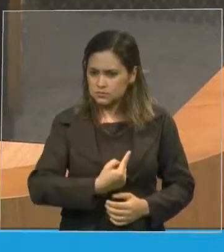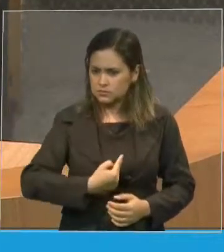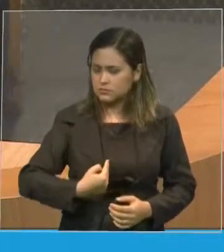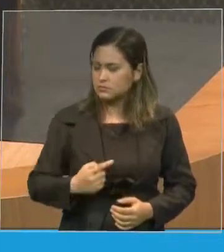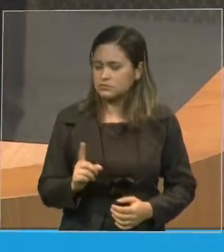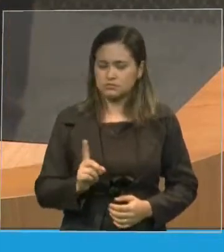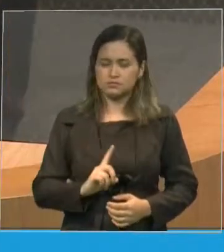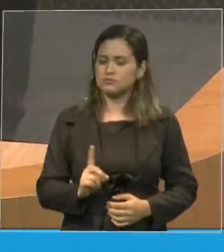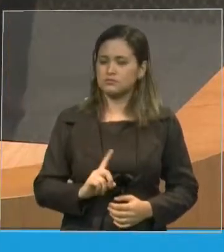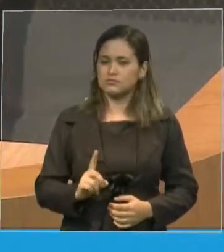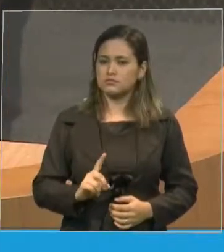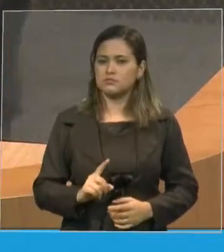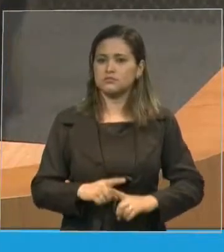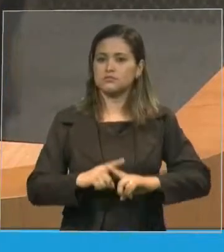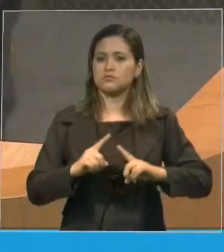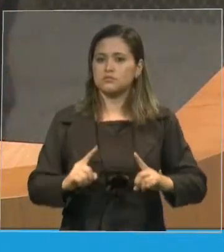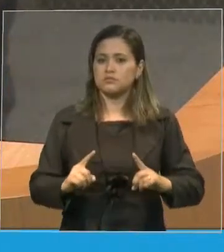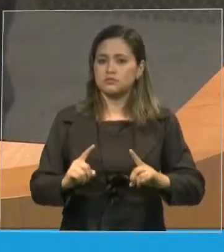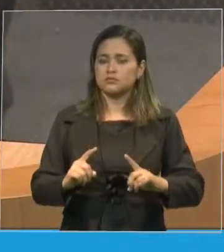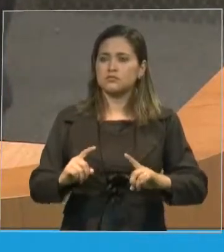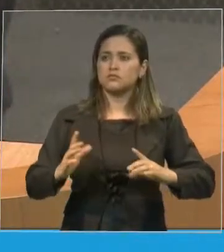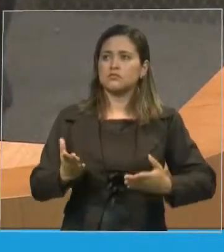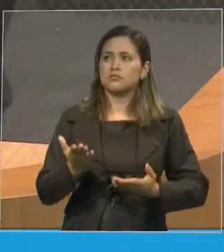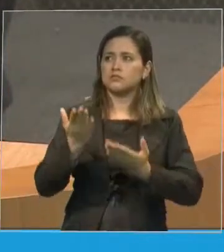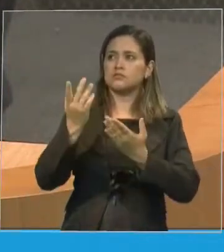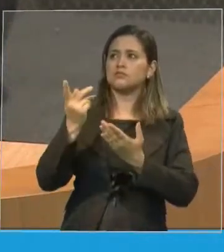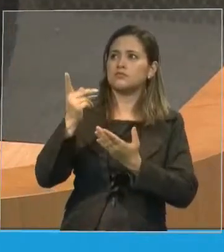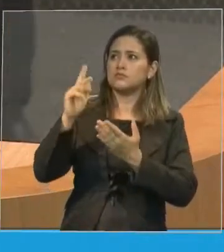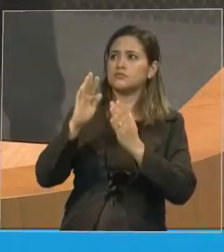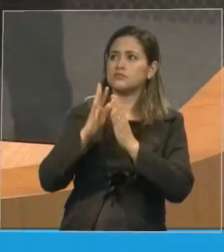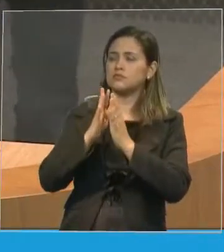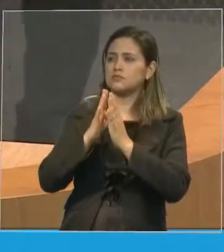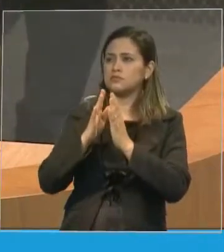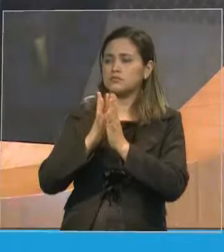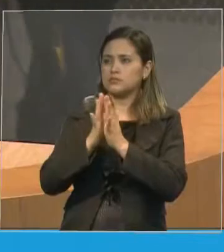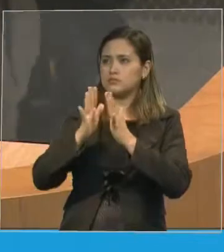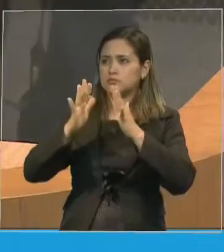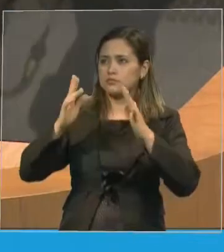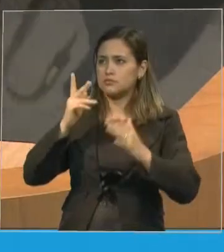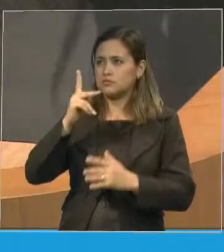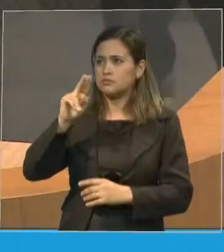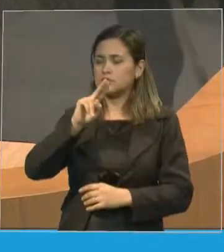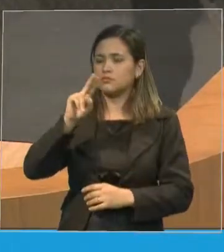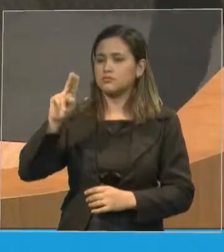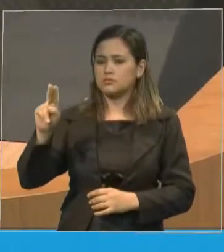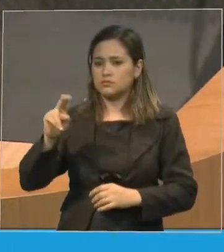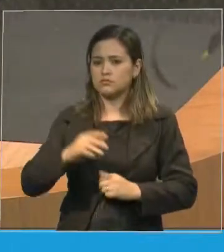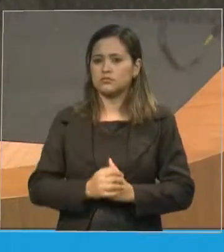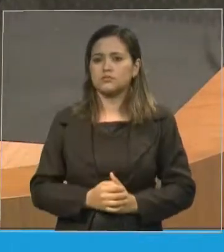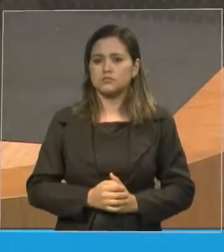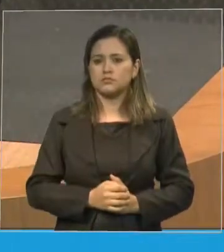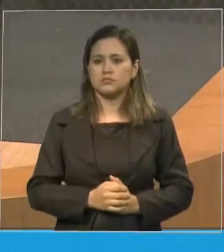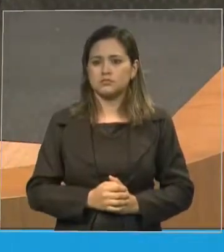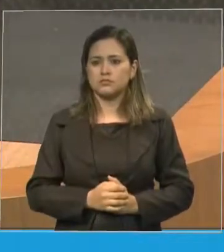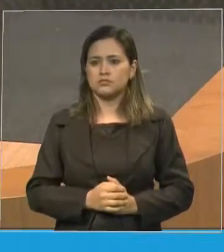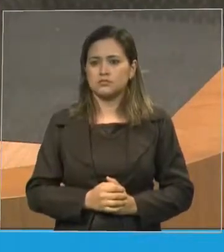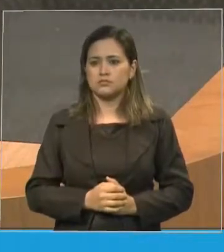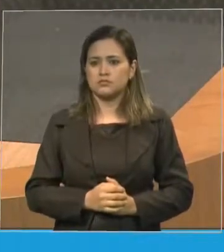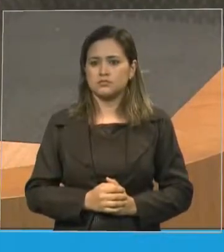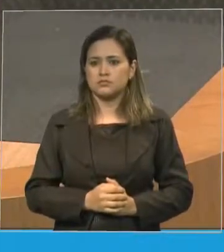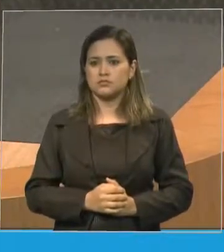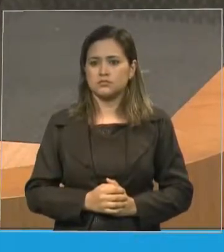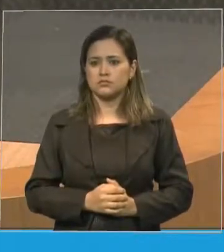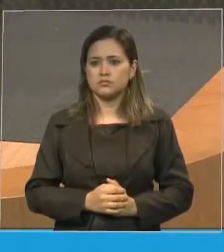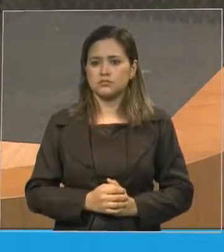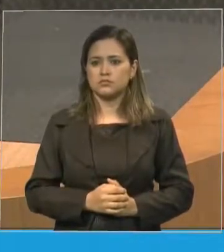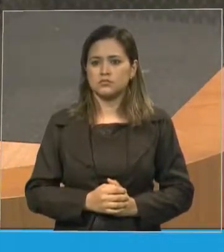mas ao teu nome, da glória e de toda glória. De modo que o que recebemos